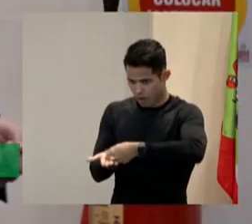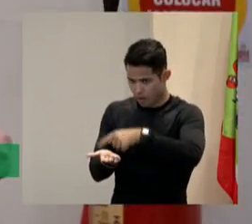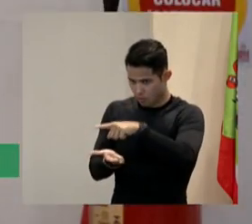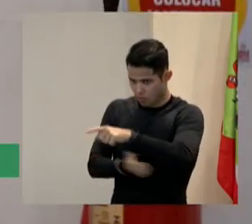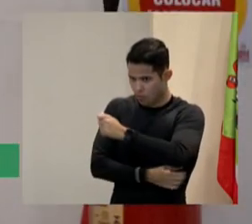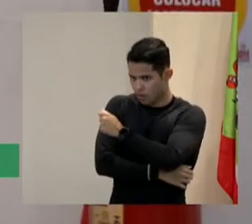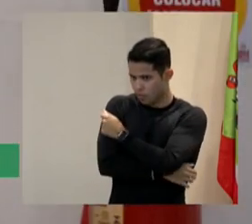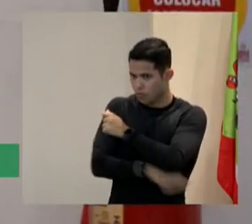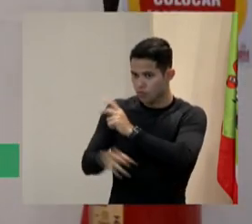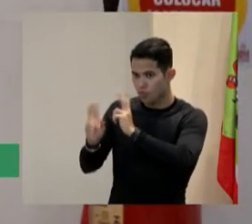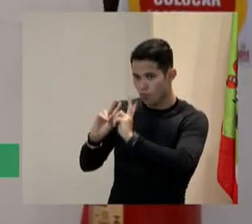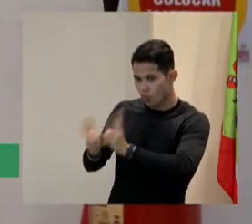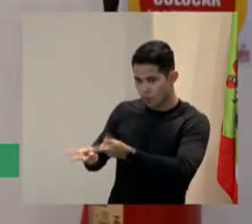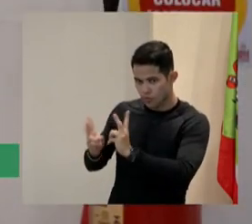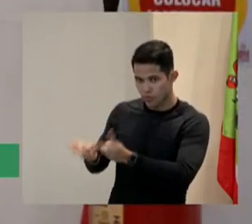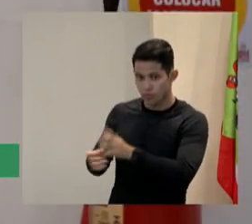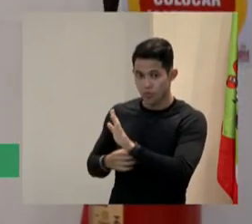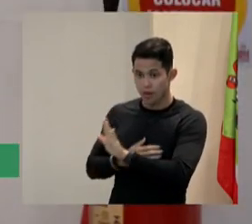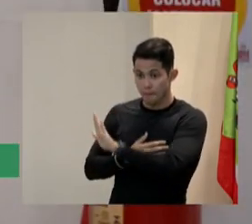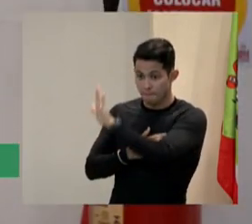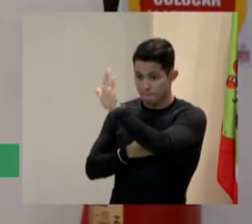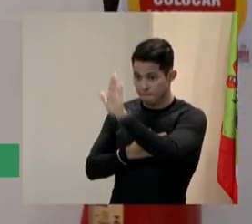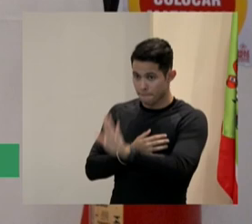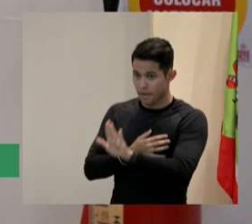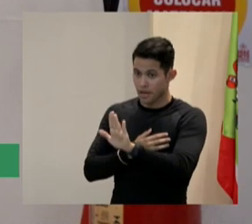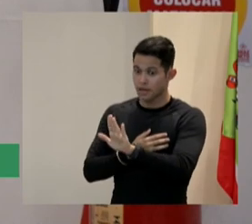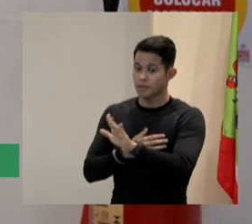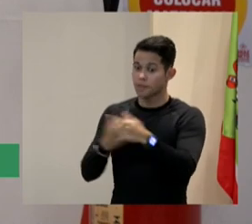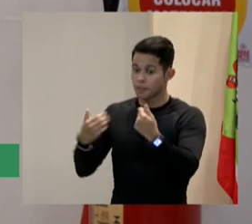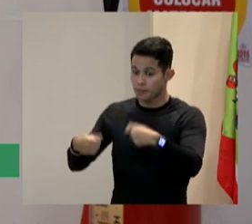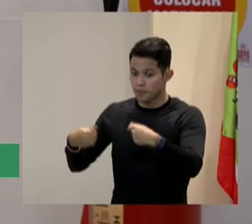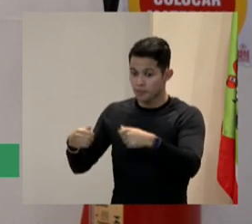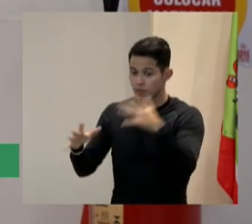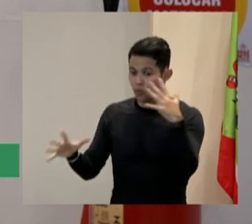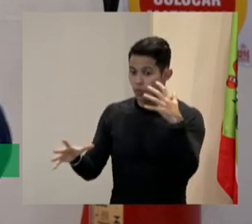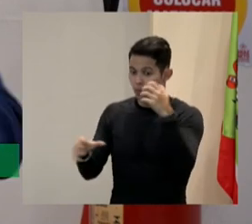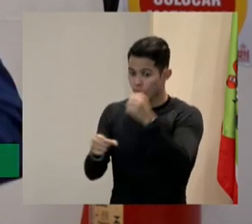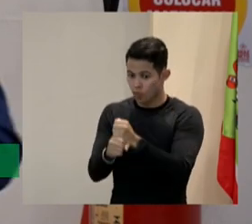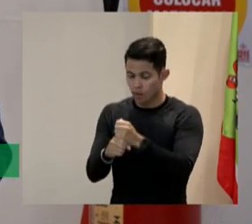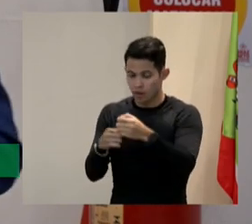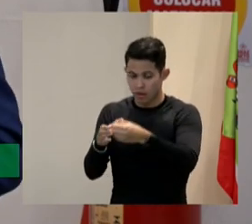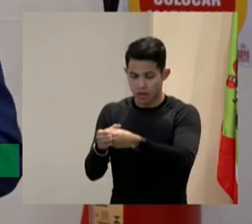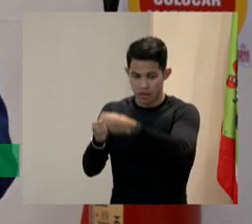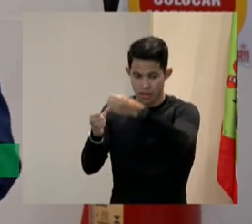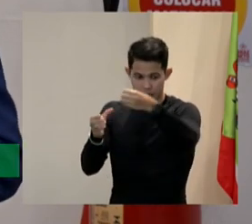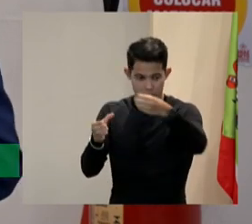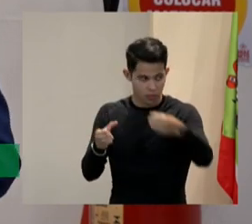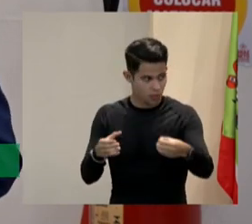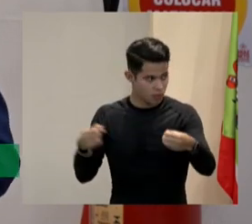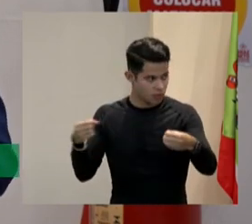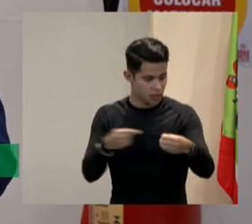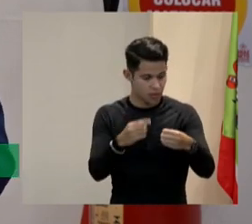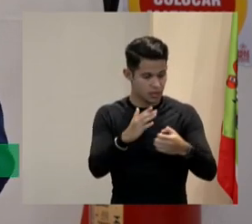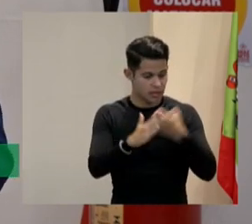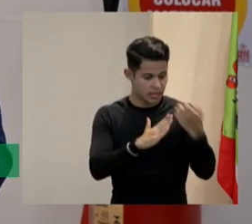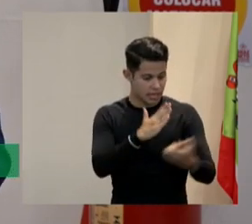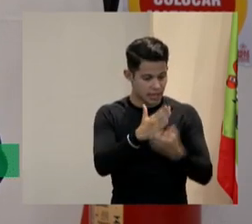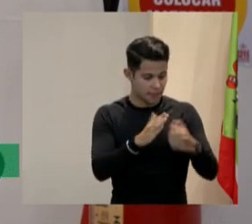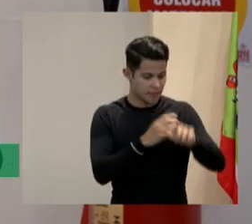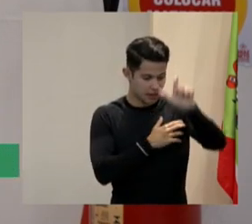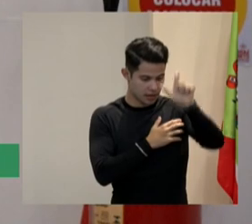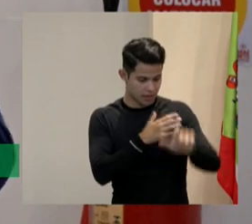ali mas que a gente tenha contabilizado na nossa cota como uma pessoa na empresa né